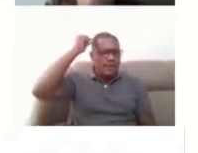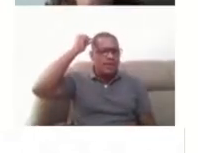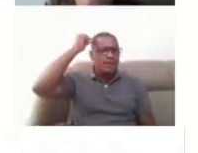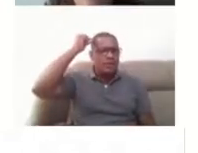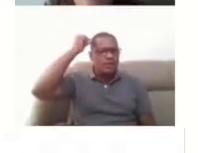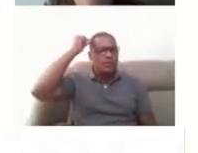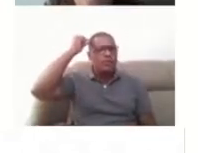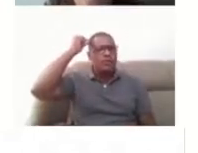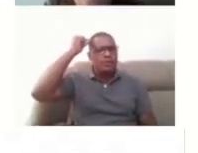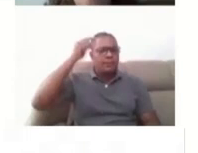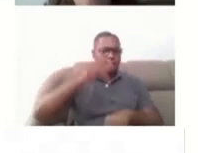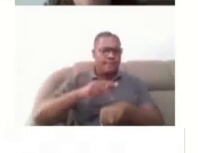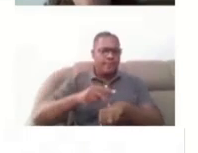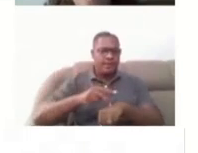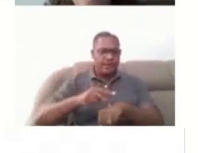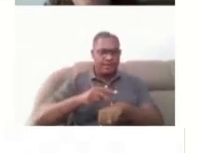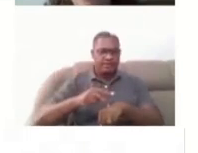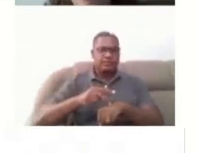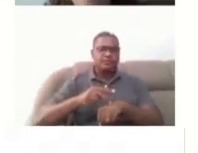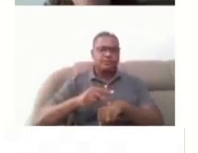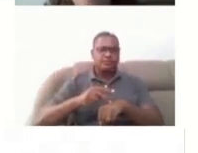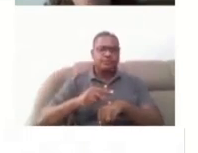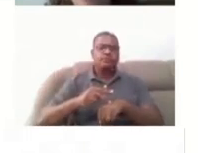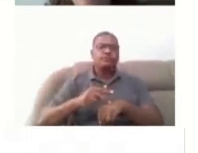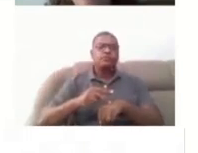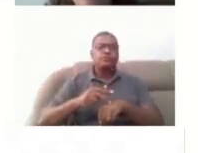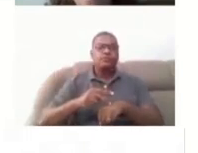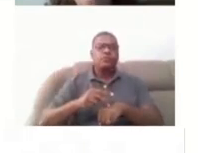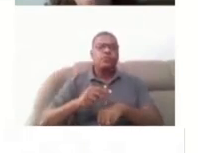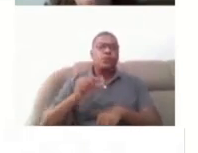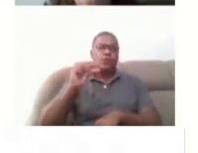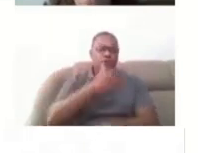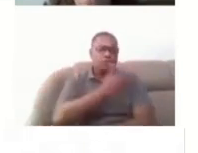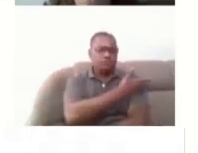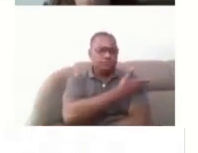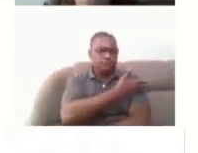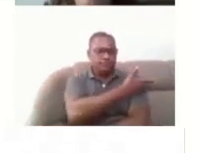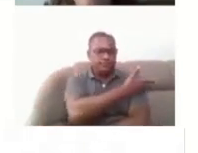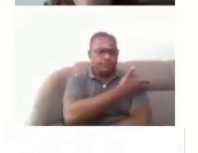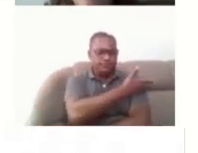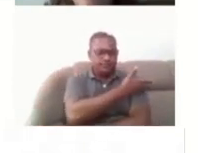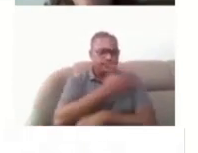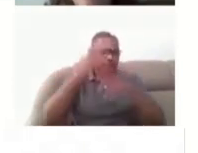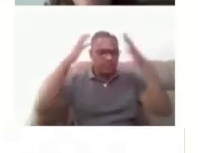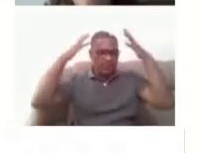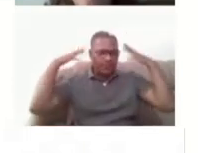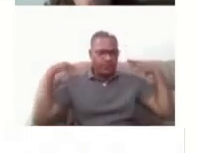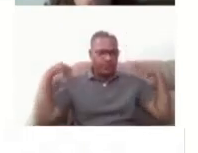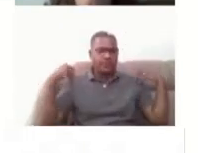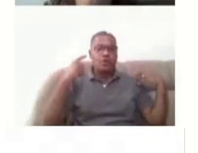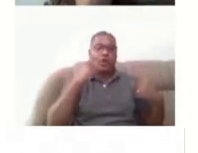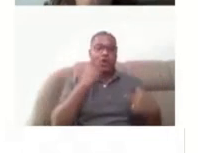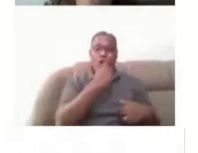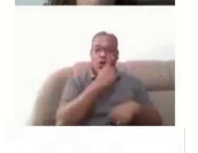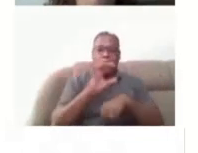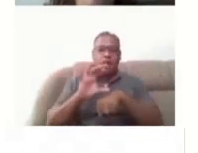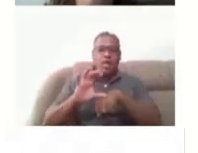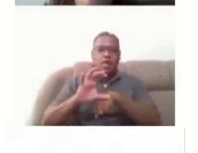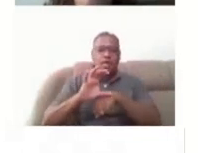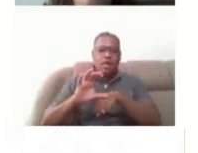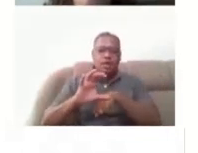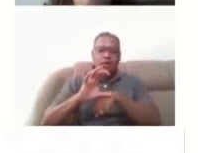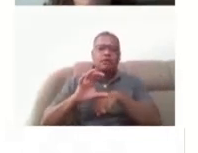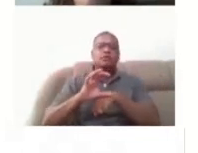pretos, né? Um pouco abaixo da altura do ombro, velhos castanhos também, né? Estou